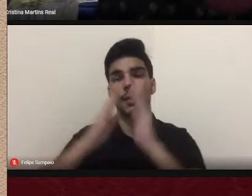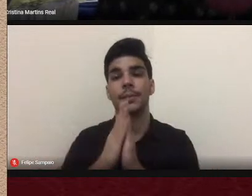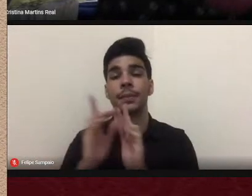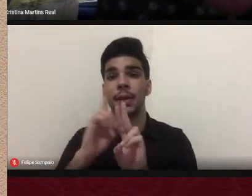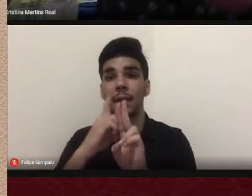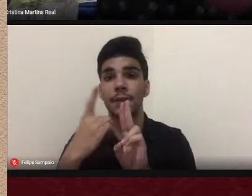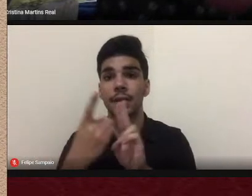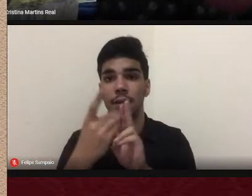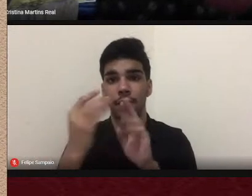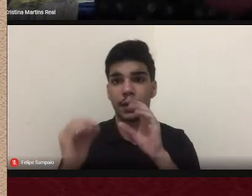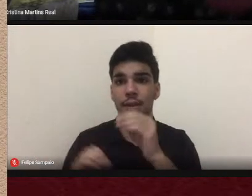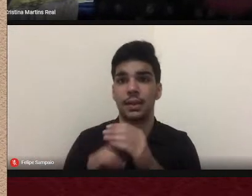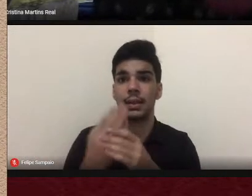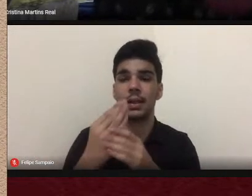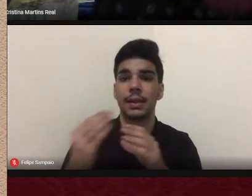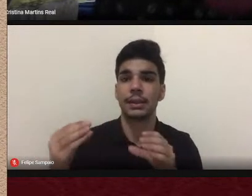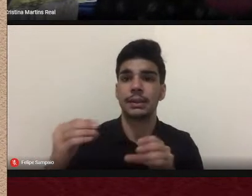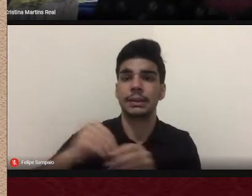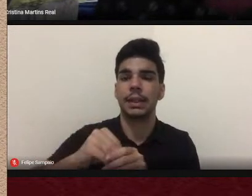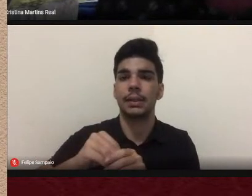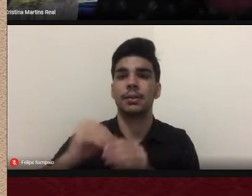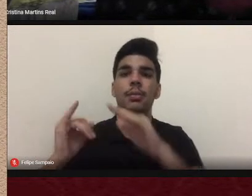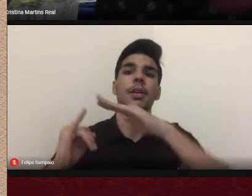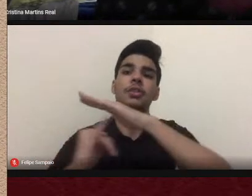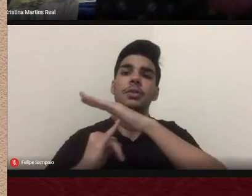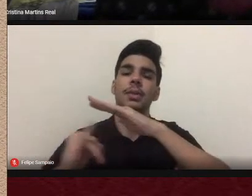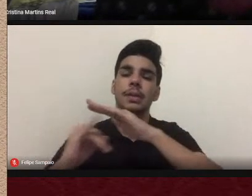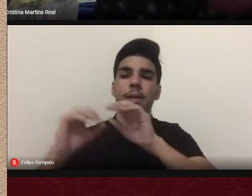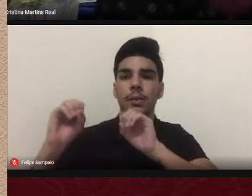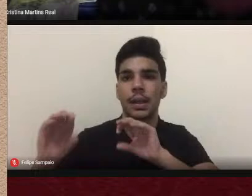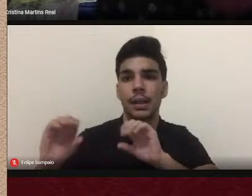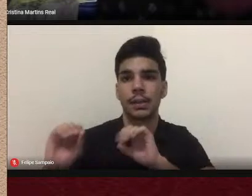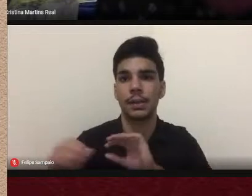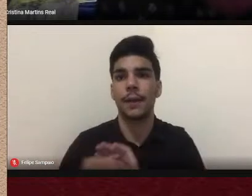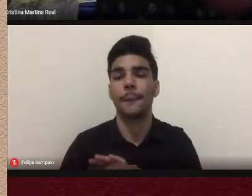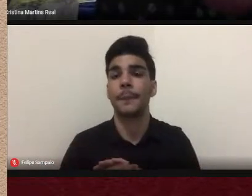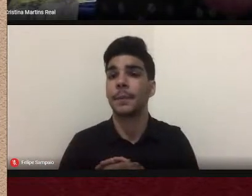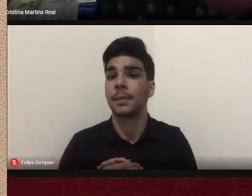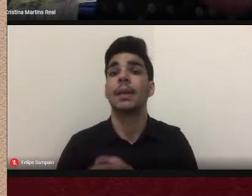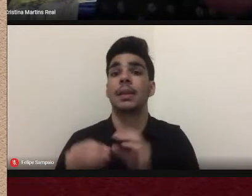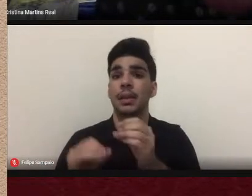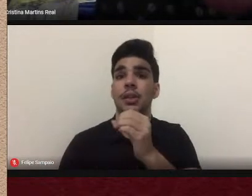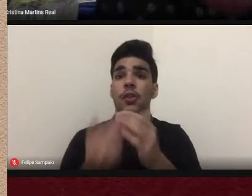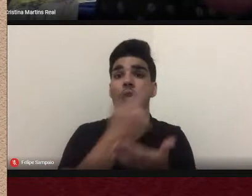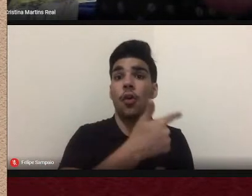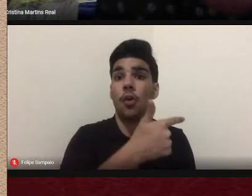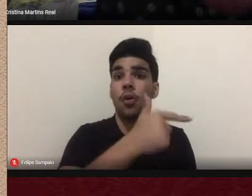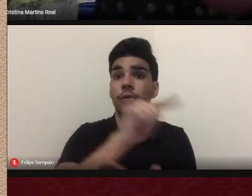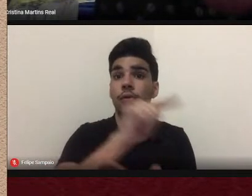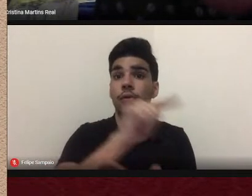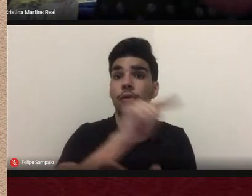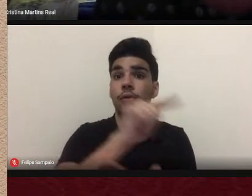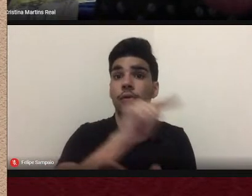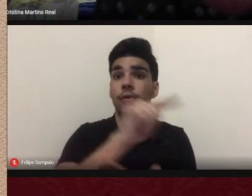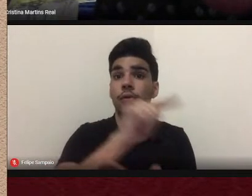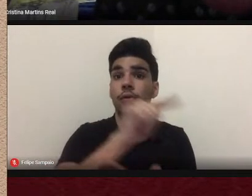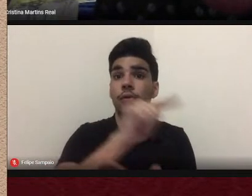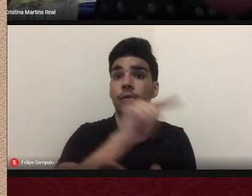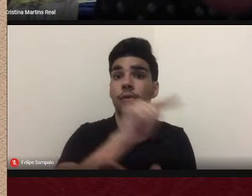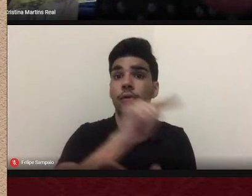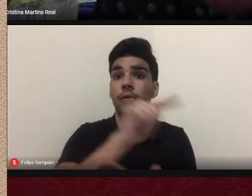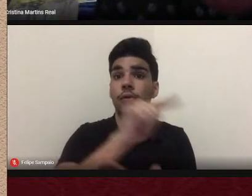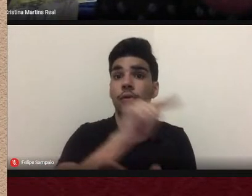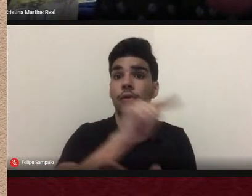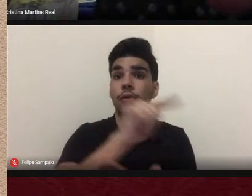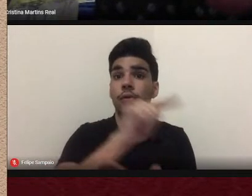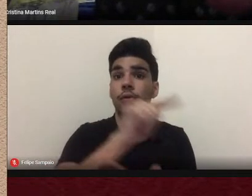institucional, e ela desenvolveu, a partir dela, novos programas institucionais. Ela é uma instituição que vale a pena